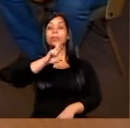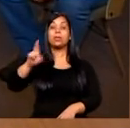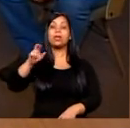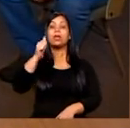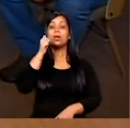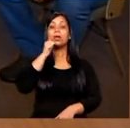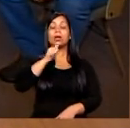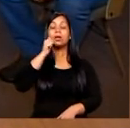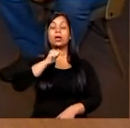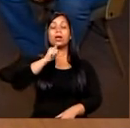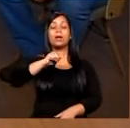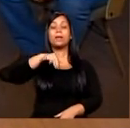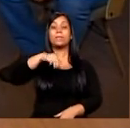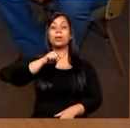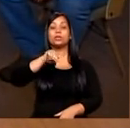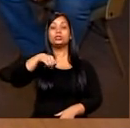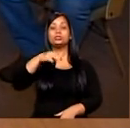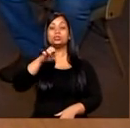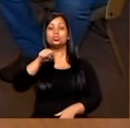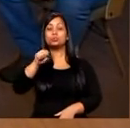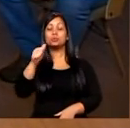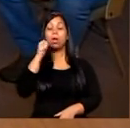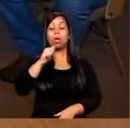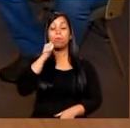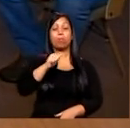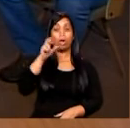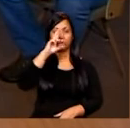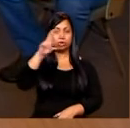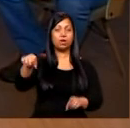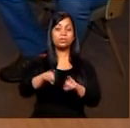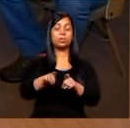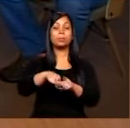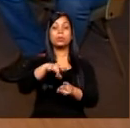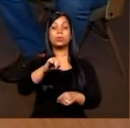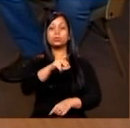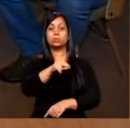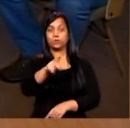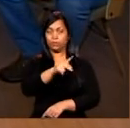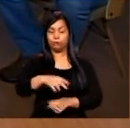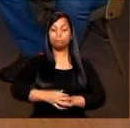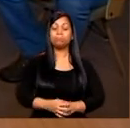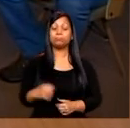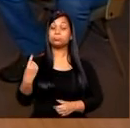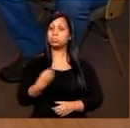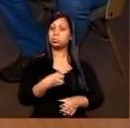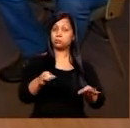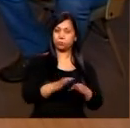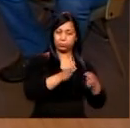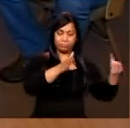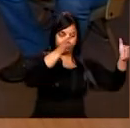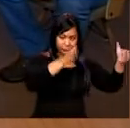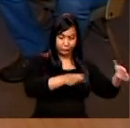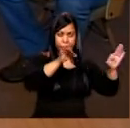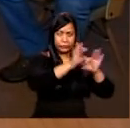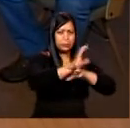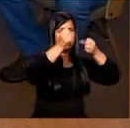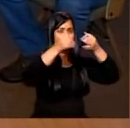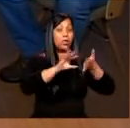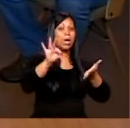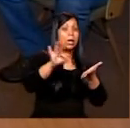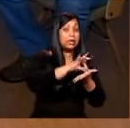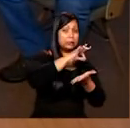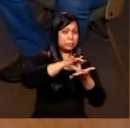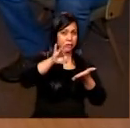é a coordenadora, e com o Nicolas Pellicione de Oliveira, que é professor. A gente terminou o outro bloco falando sobre a questão das